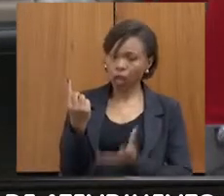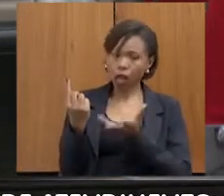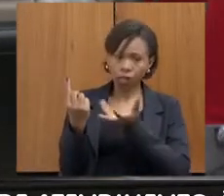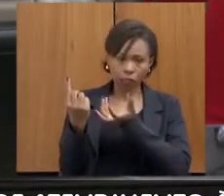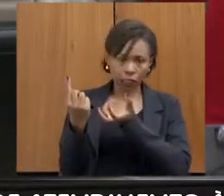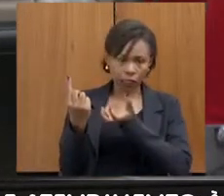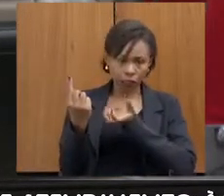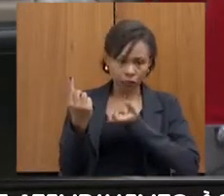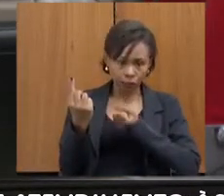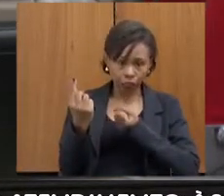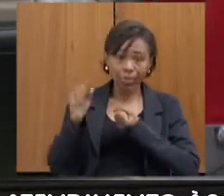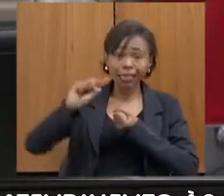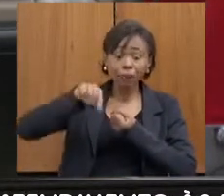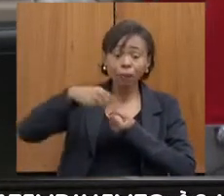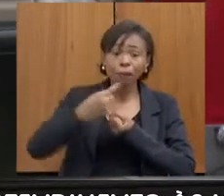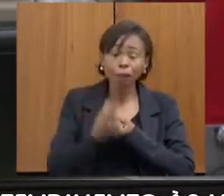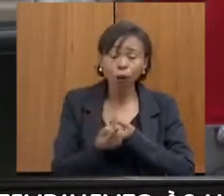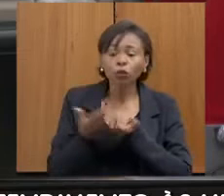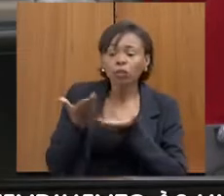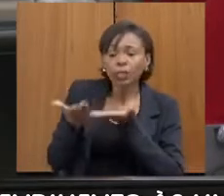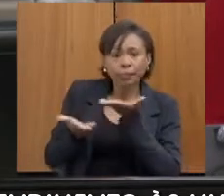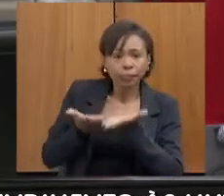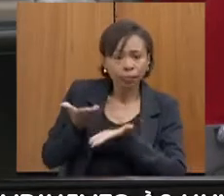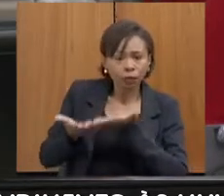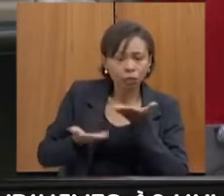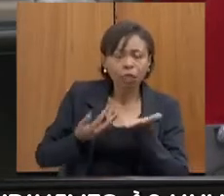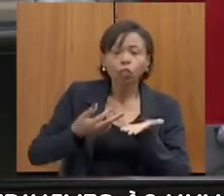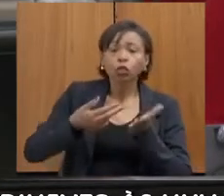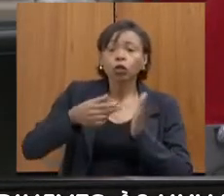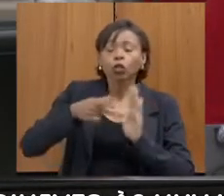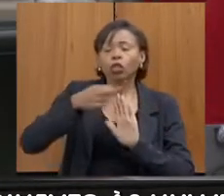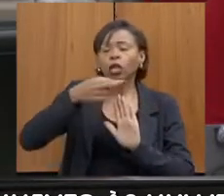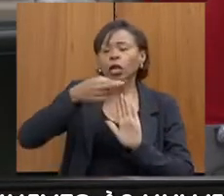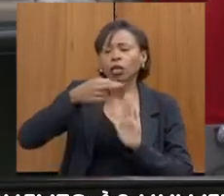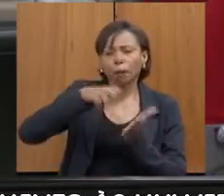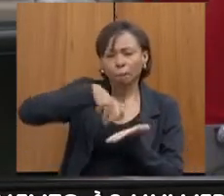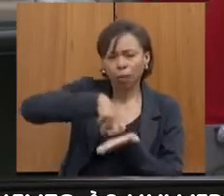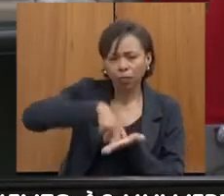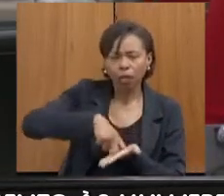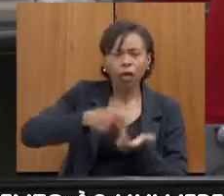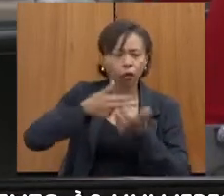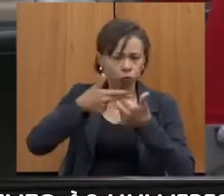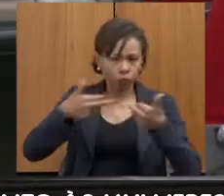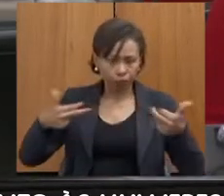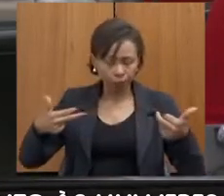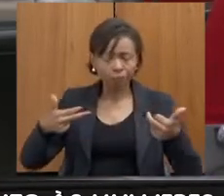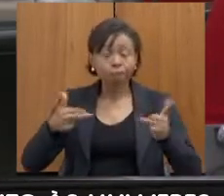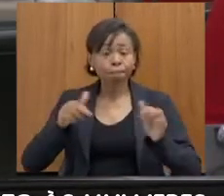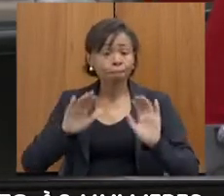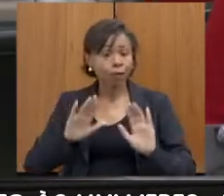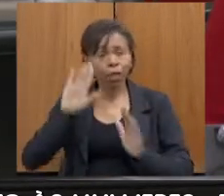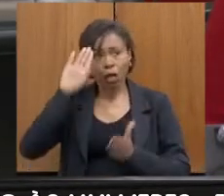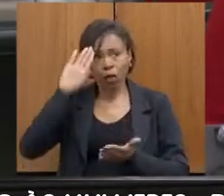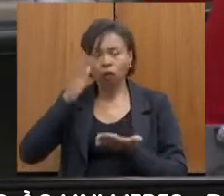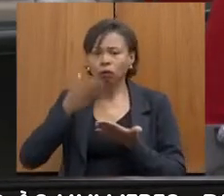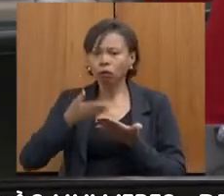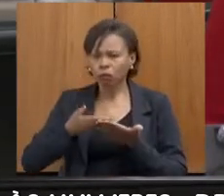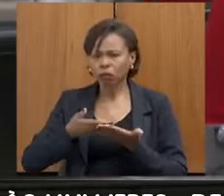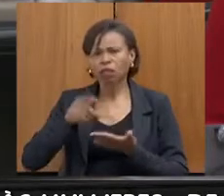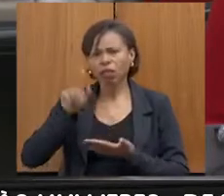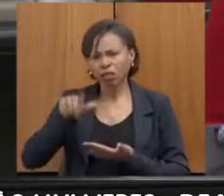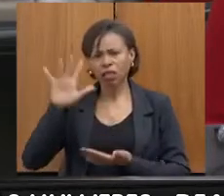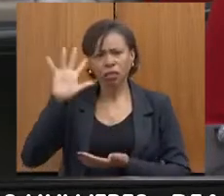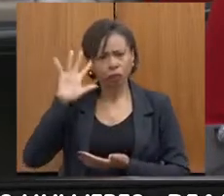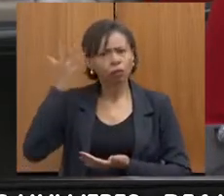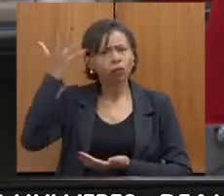receberia atendimento para as questões jurídico-penais, requerimento de medidas etc. Então, creio que essa seja a solução ideal,